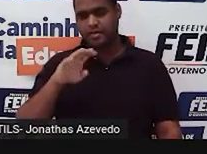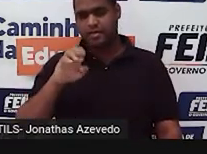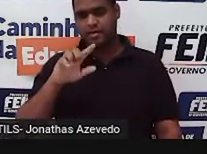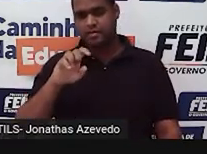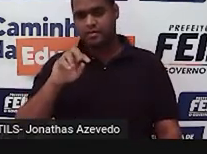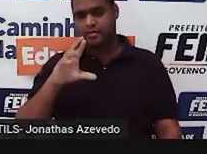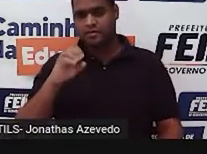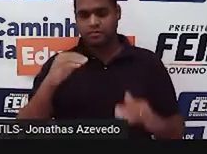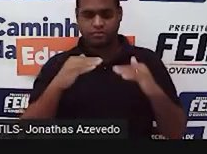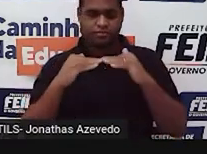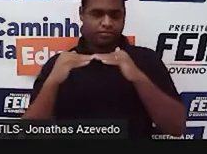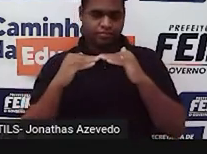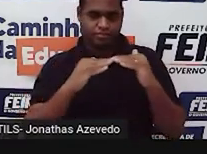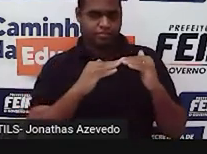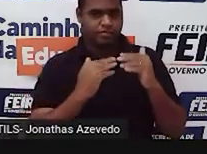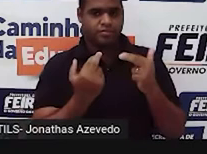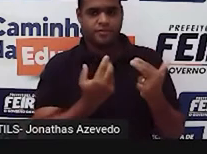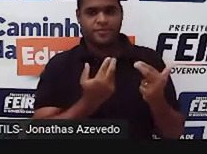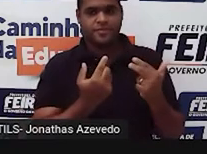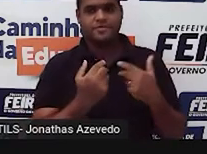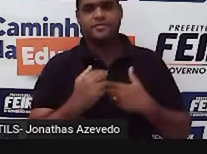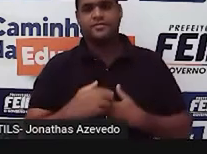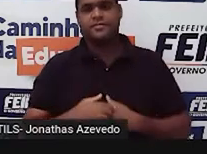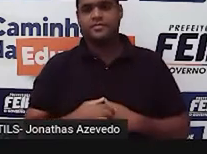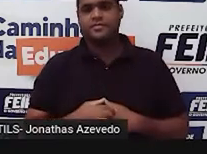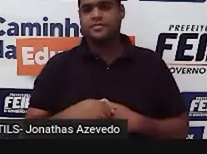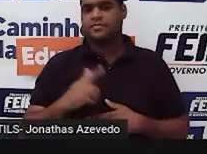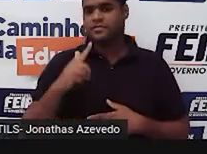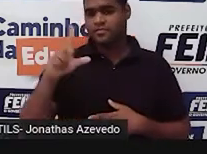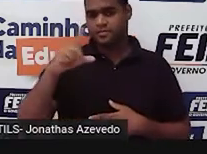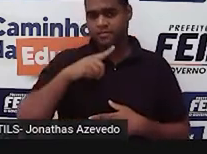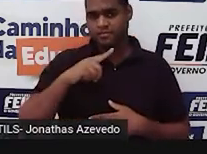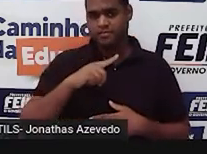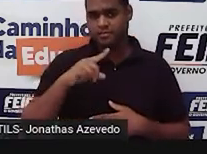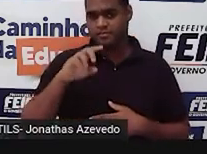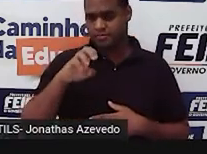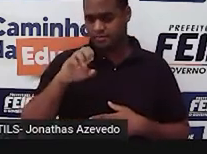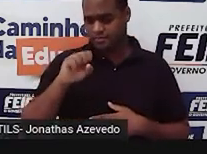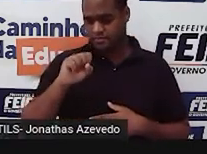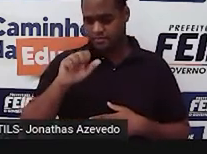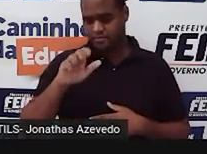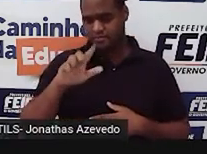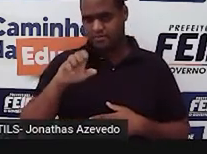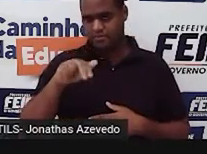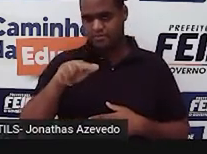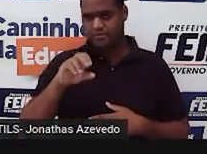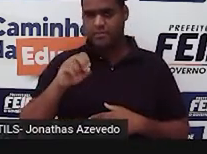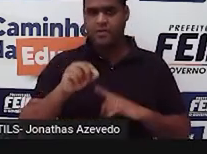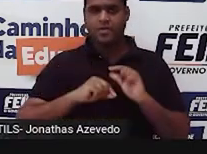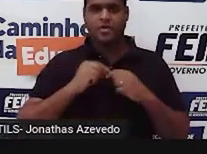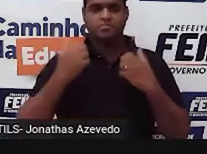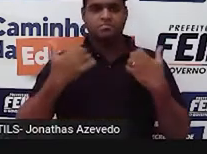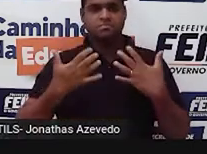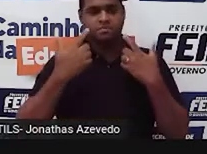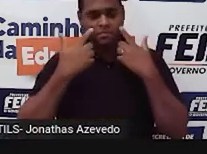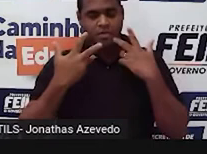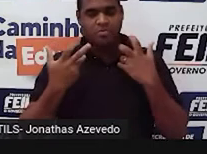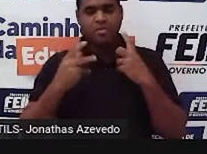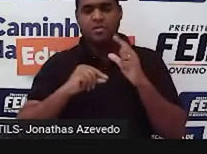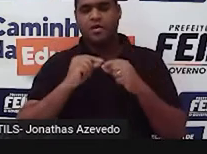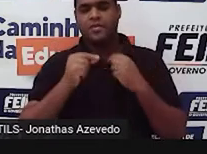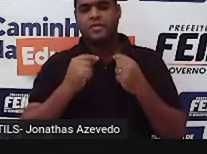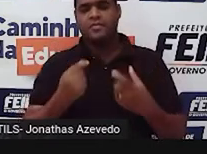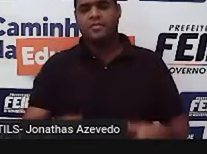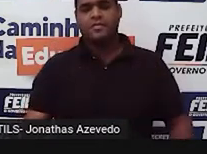lados medindo a mesma coisa, e esse agora escaleno. O é que você pode observar, né?